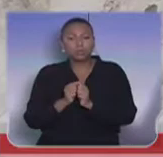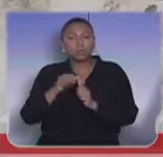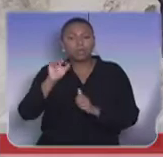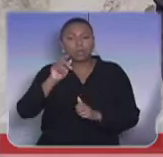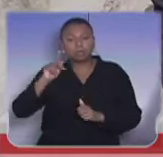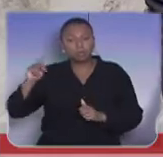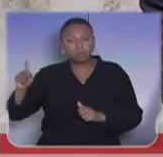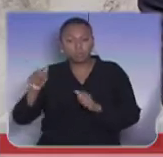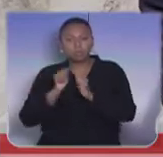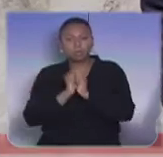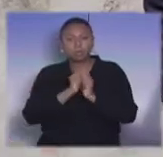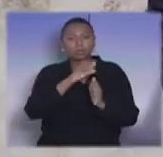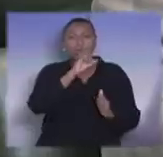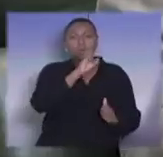com o Oeste Paulista. Muito obrigado, senhor presidente.